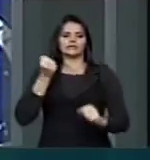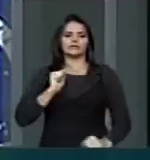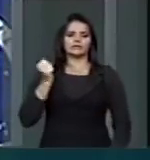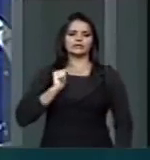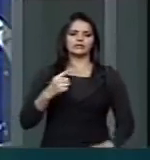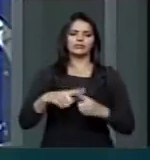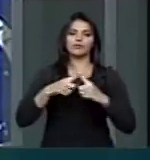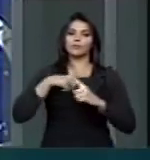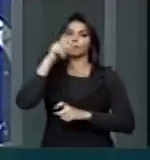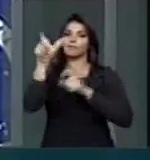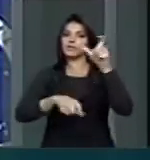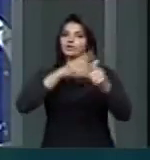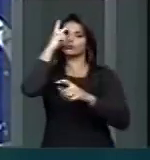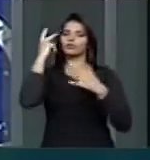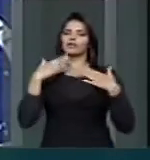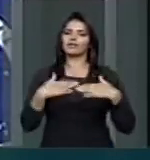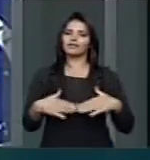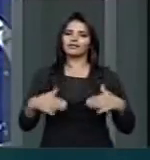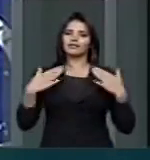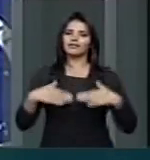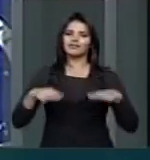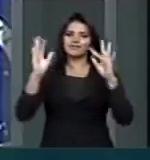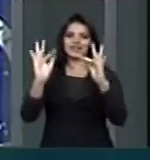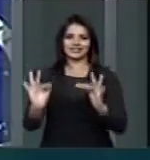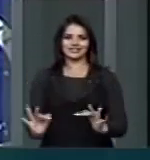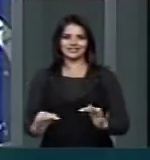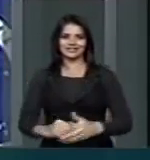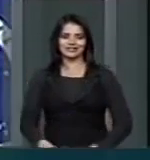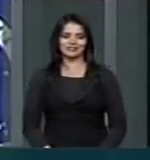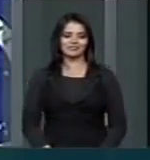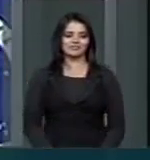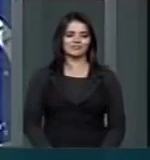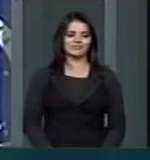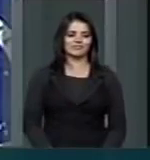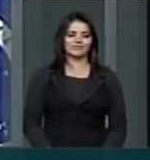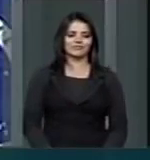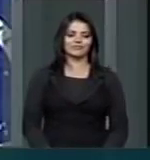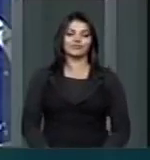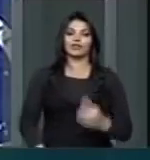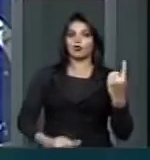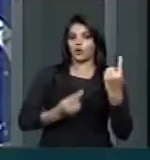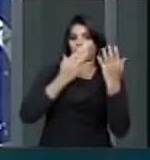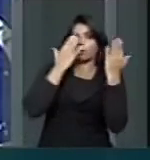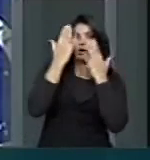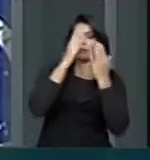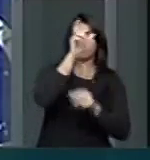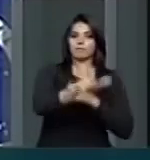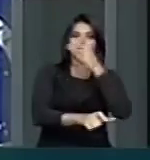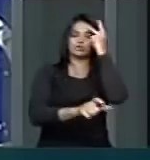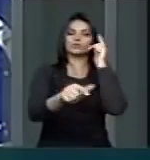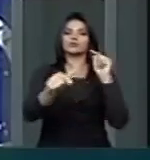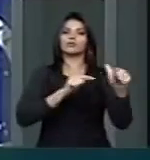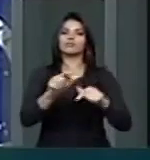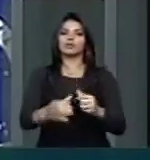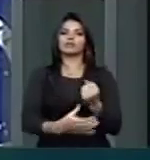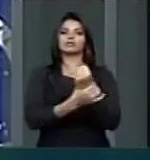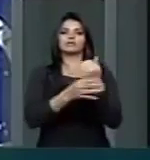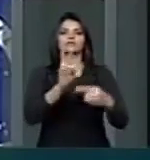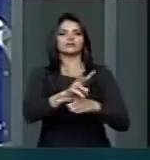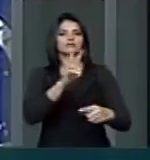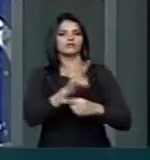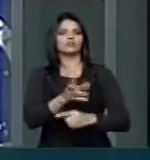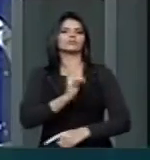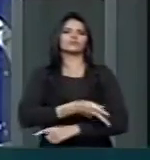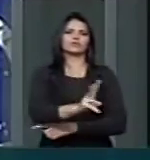tendem a fazer com que elas fiquem mais felizes. E, no caso dos que trabalham na área do seguro, e por